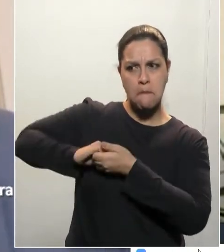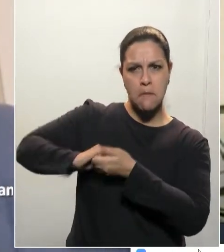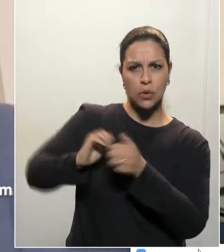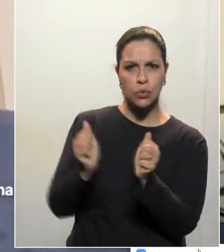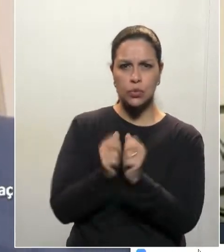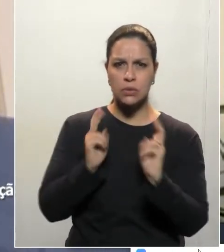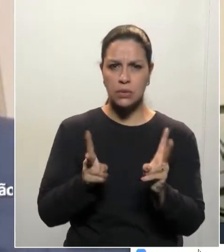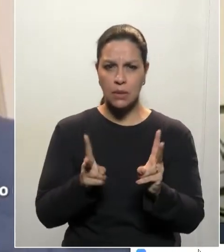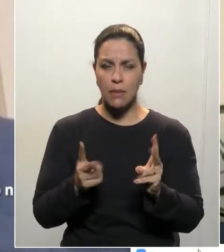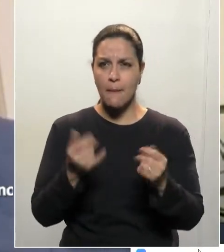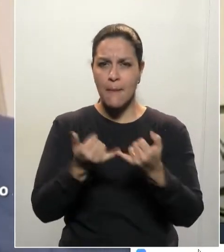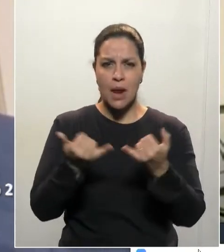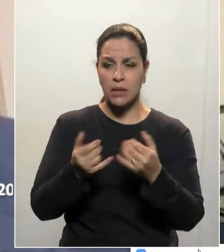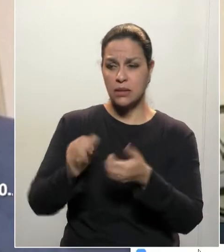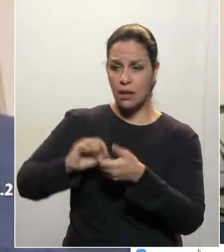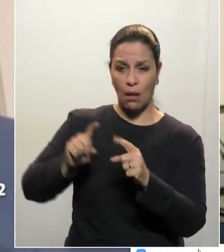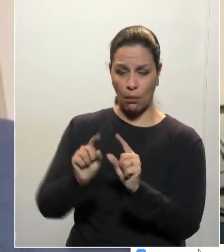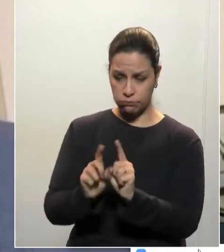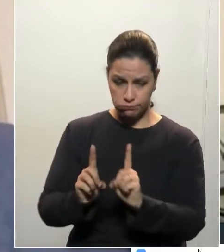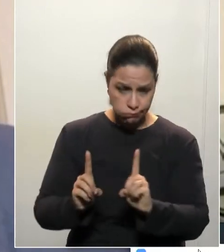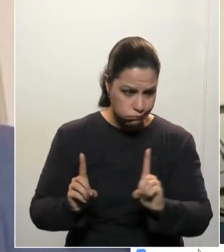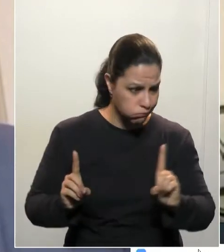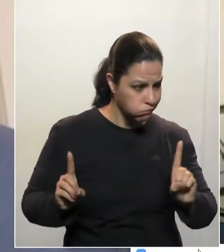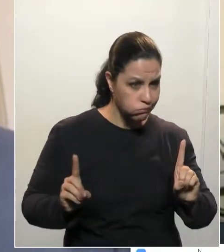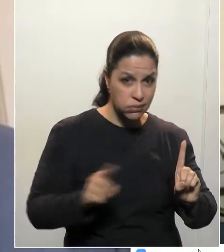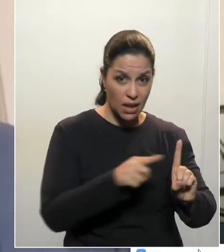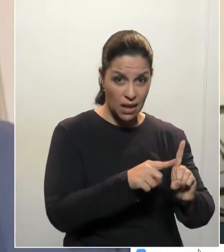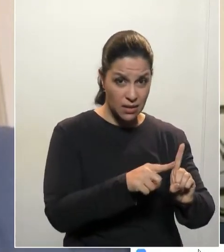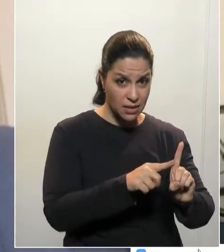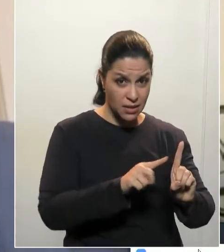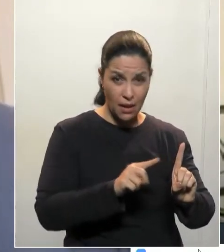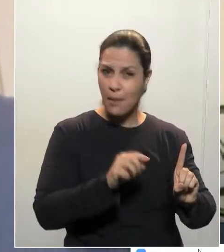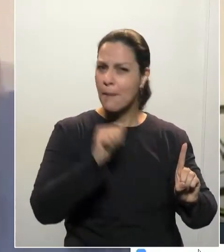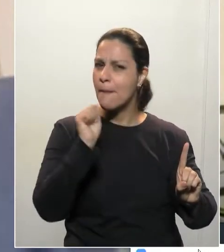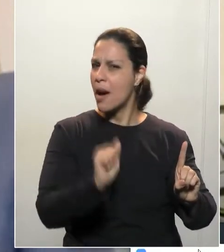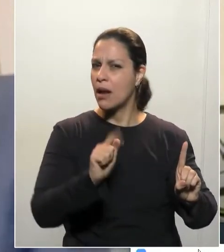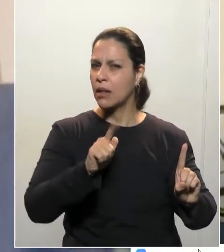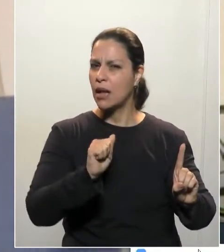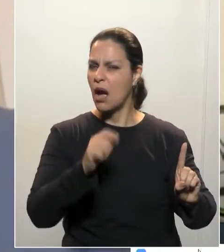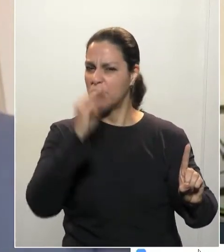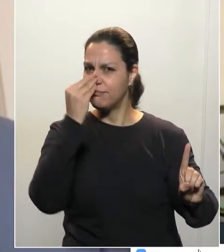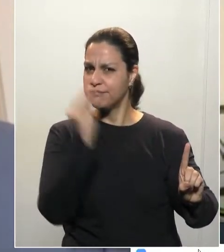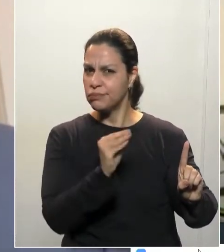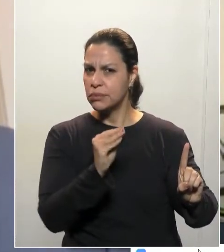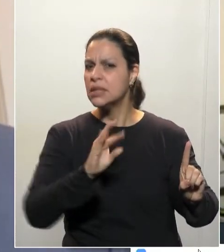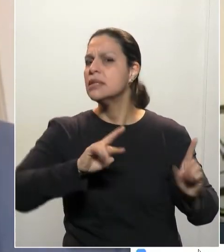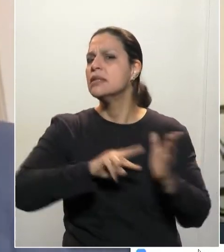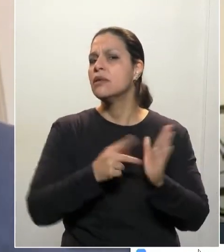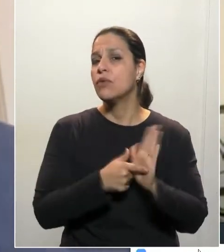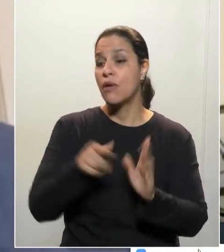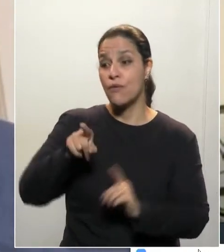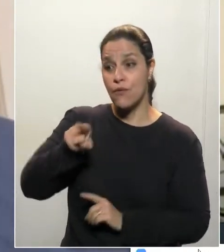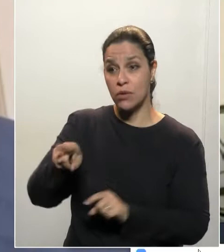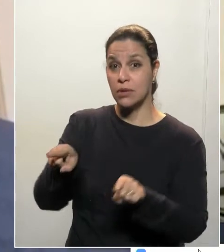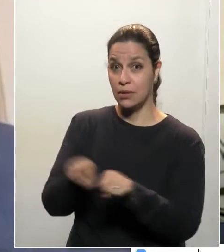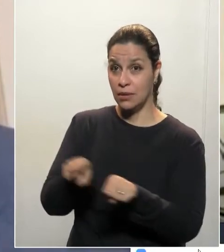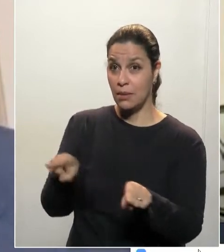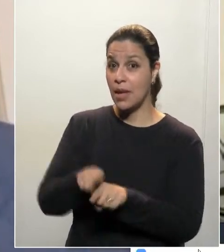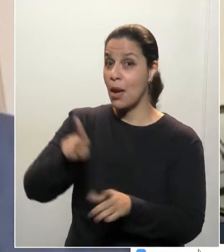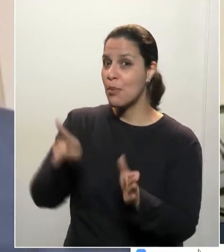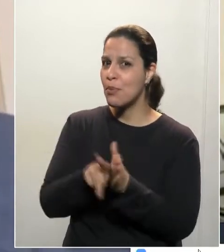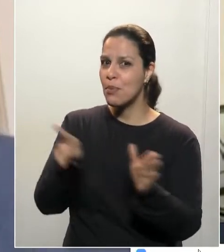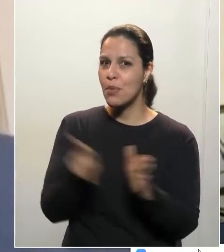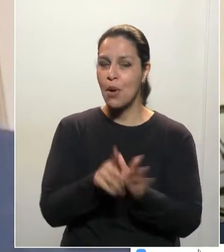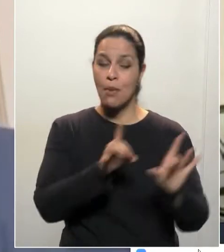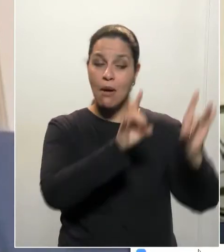se deixar de ser leal, não, ele não tá, não é ele que deixou de ser leal. Você é que o